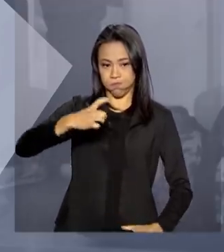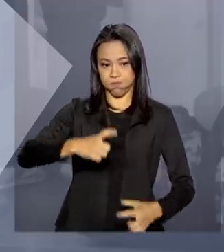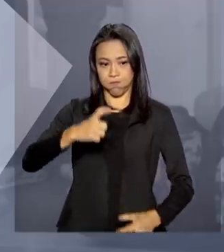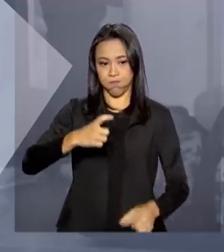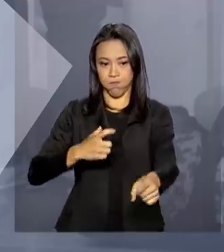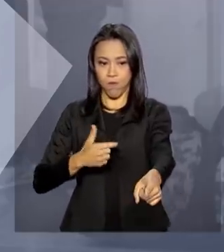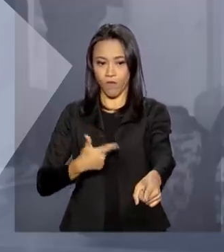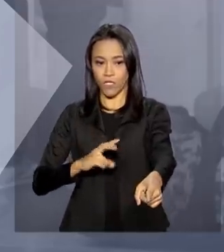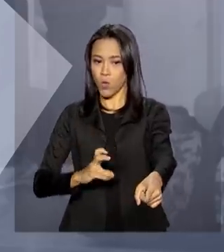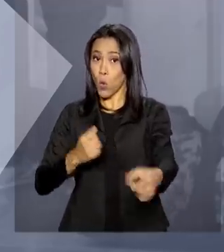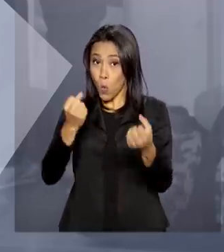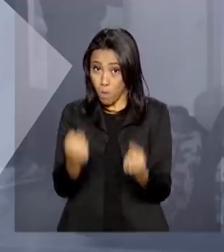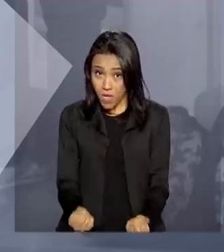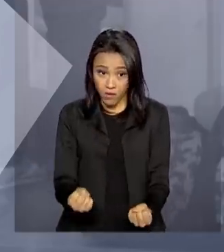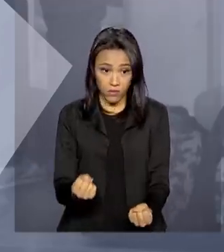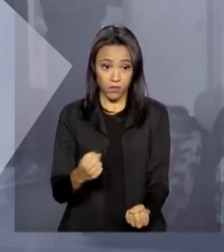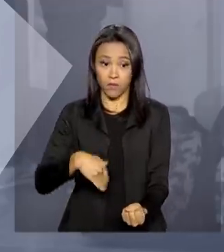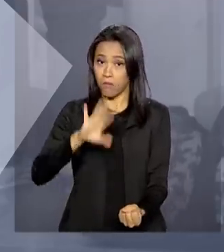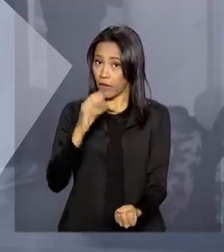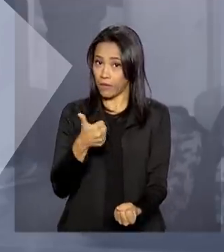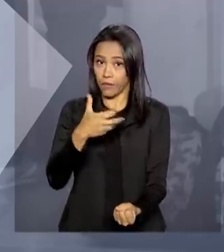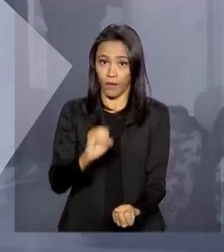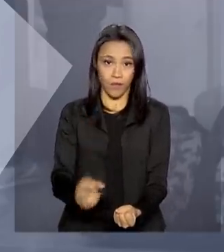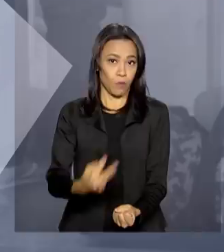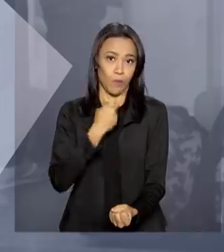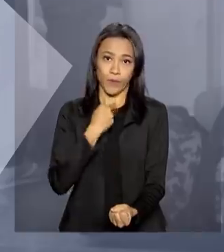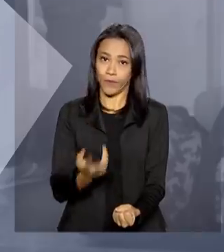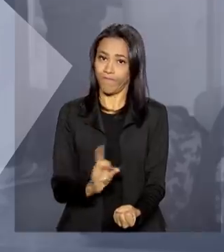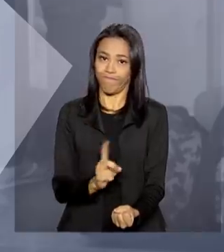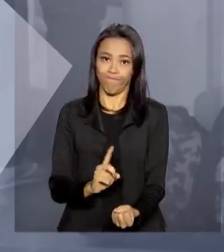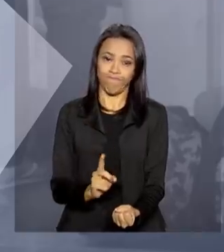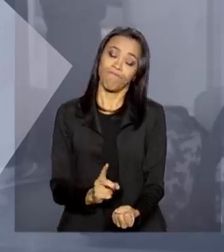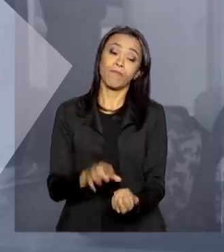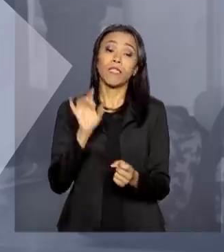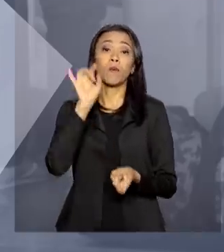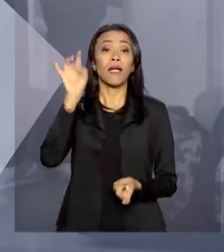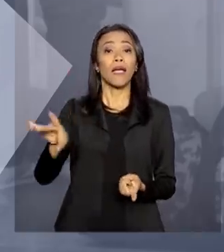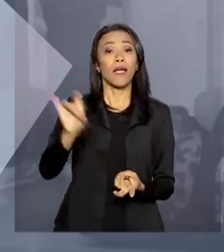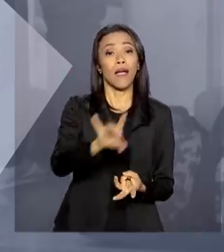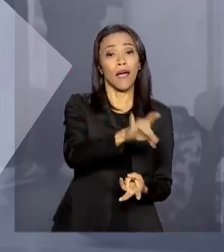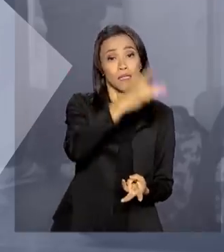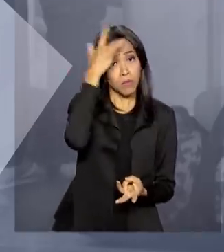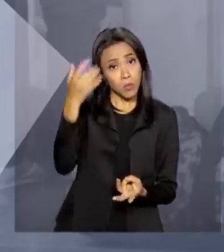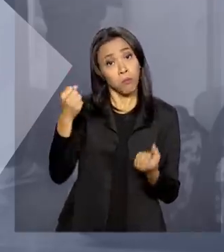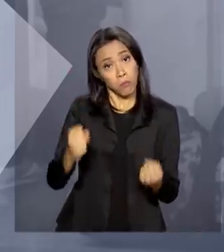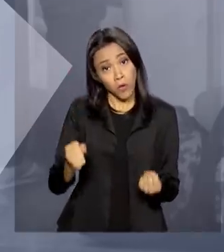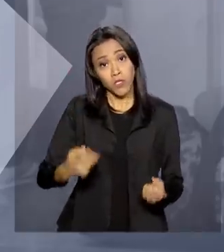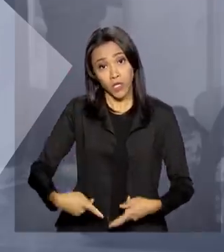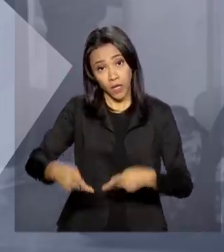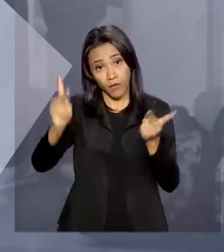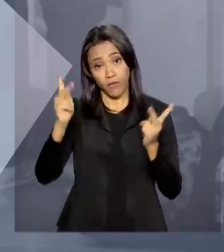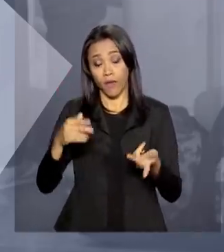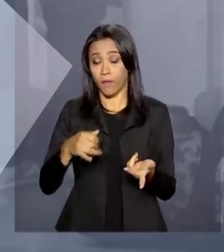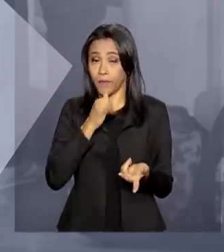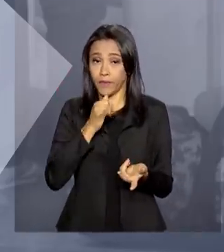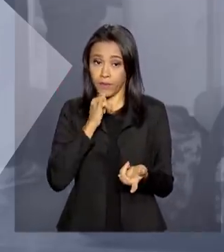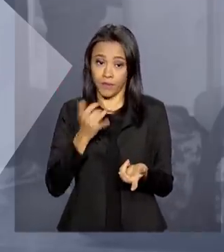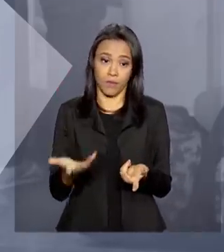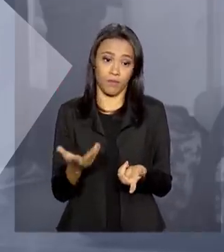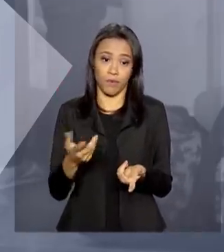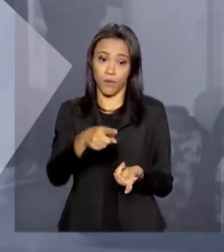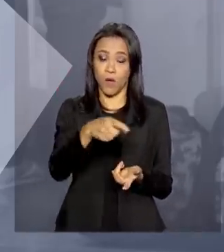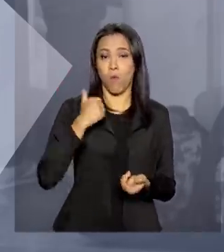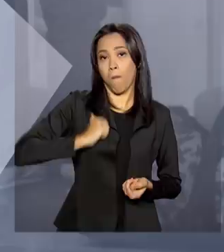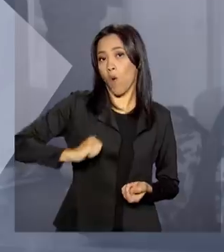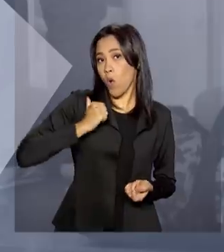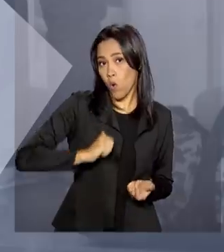não pode passar dos 10 quilos. Além da mala, cada passageiro pode levar na cabine um artigo pessoal, como